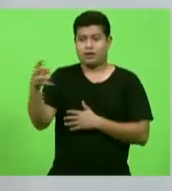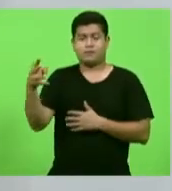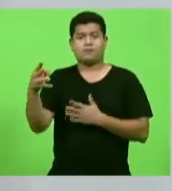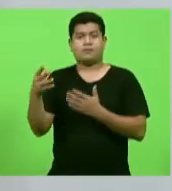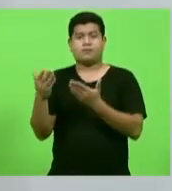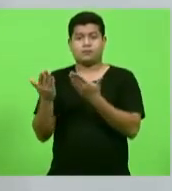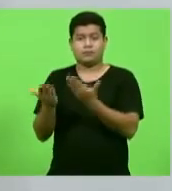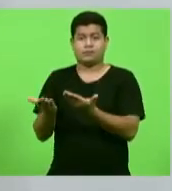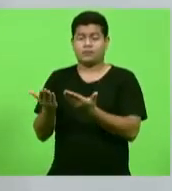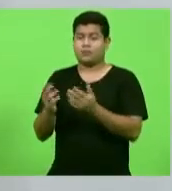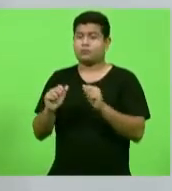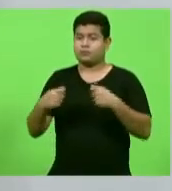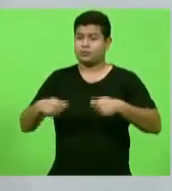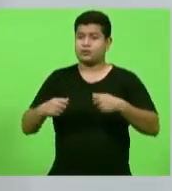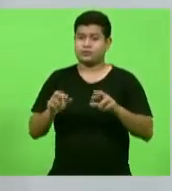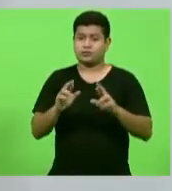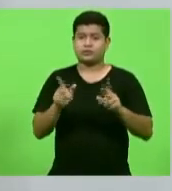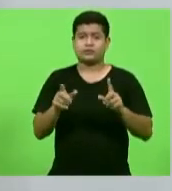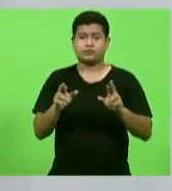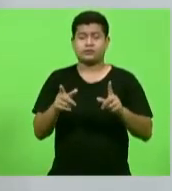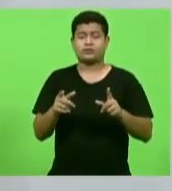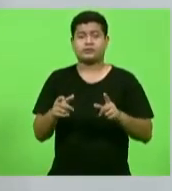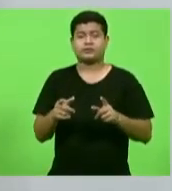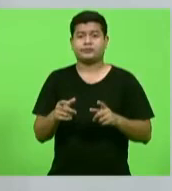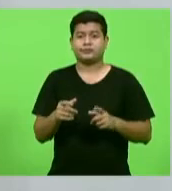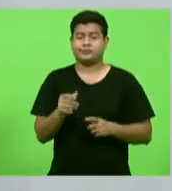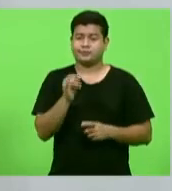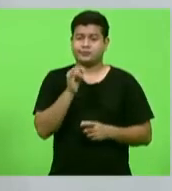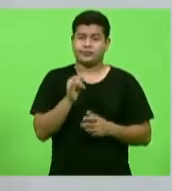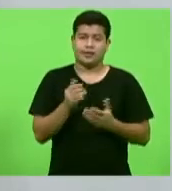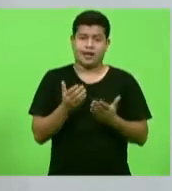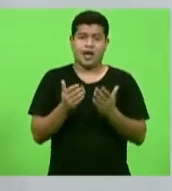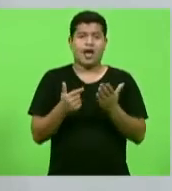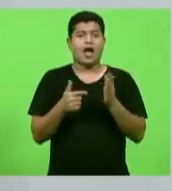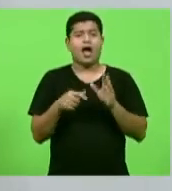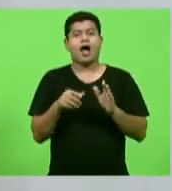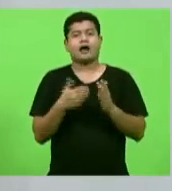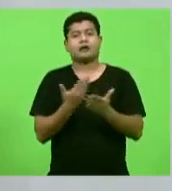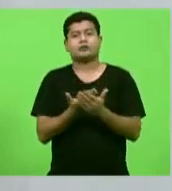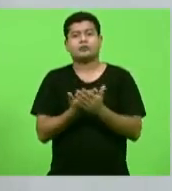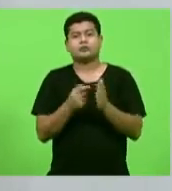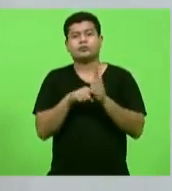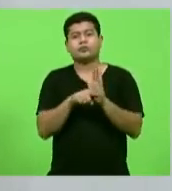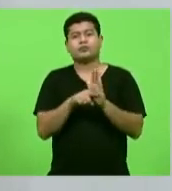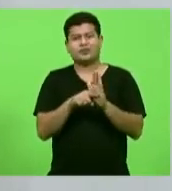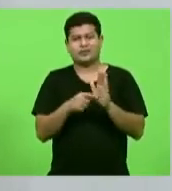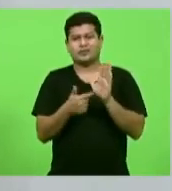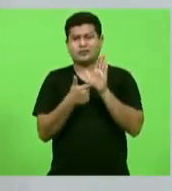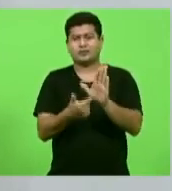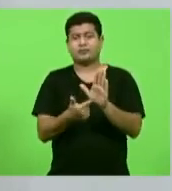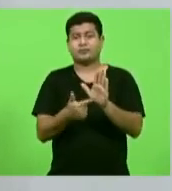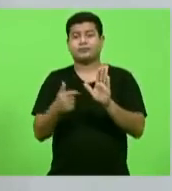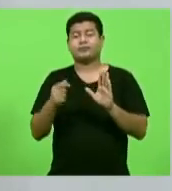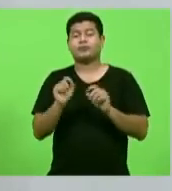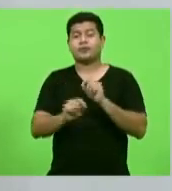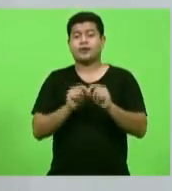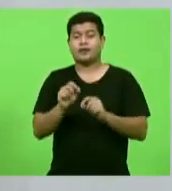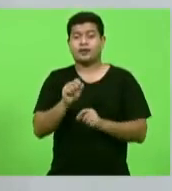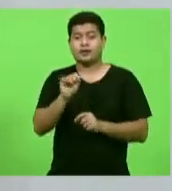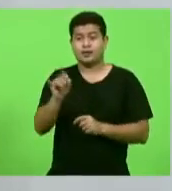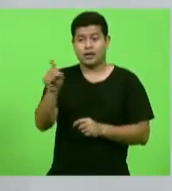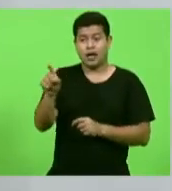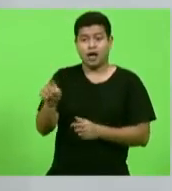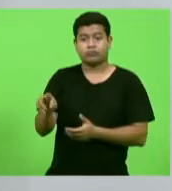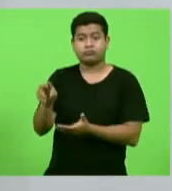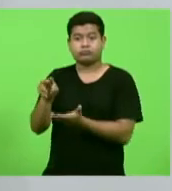fatores. O estudo ainda aponta que o risco de hospitalização e de mortalidade das